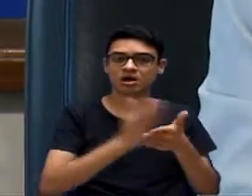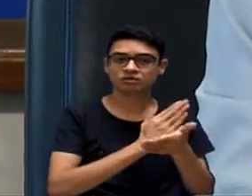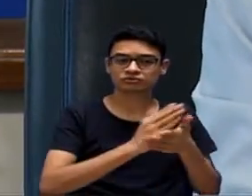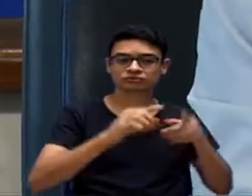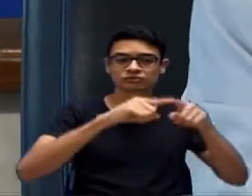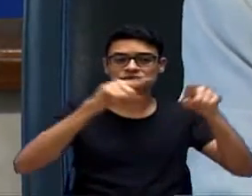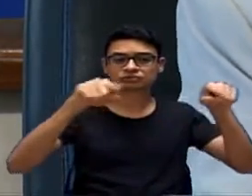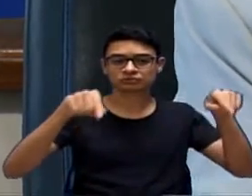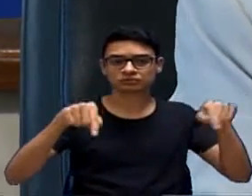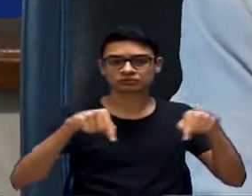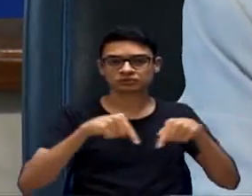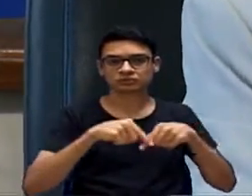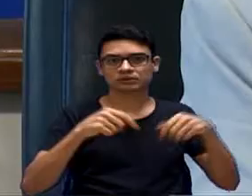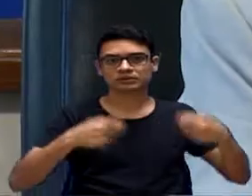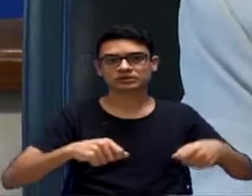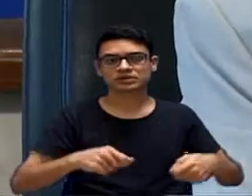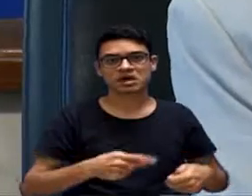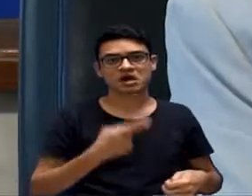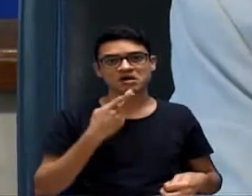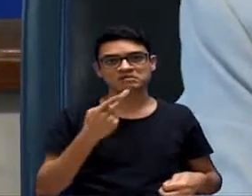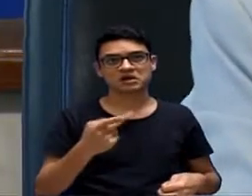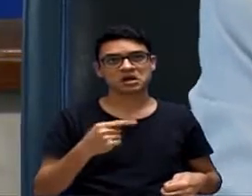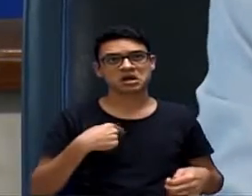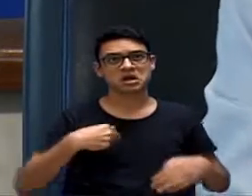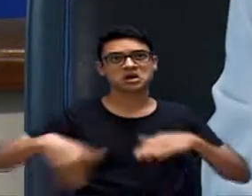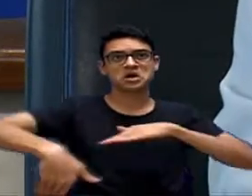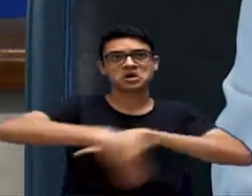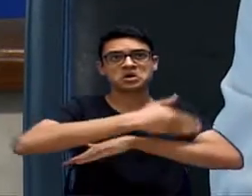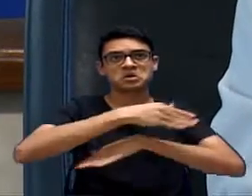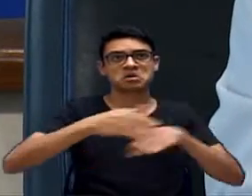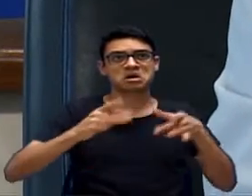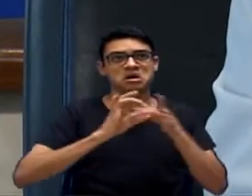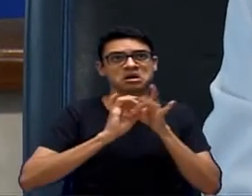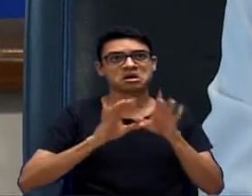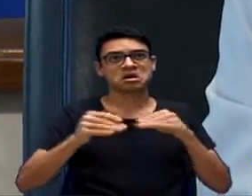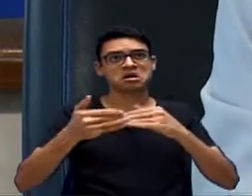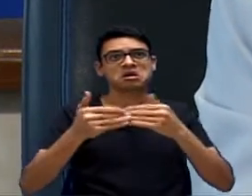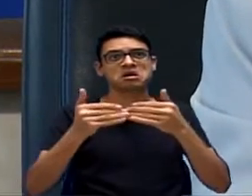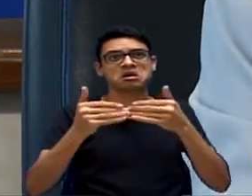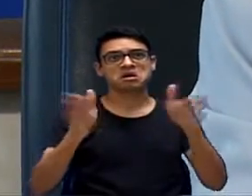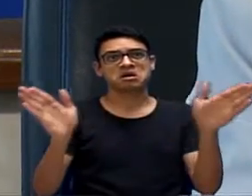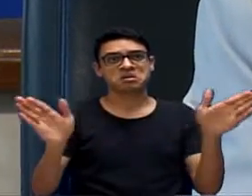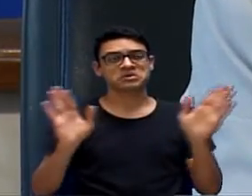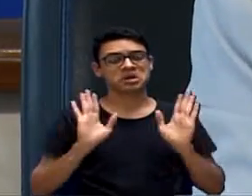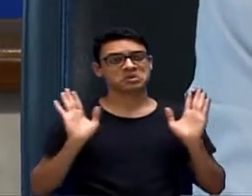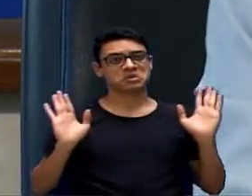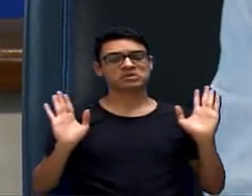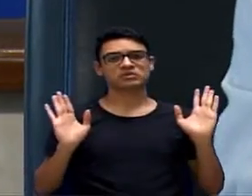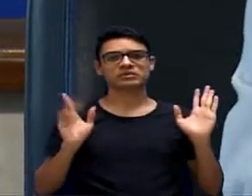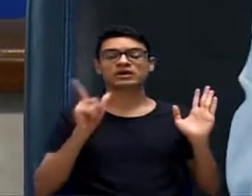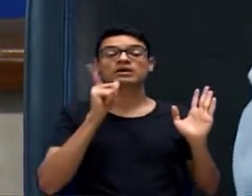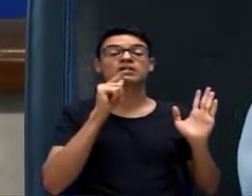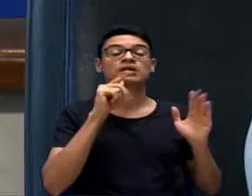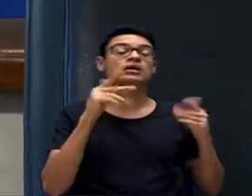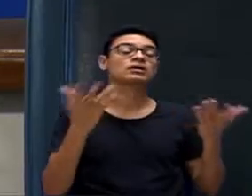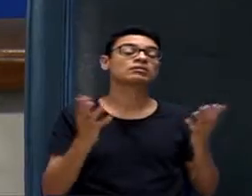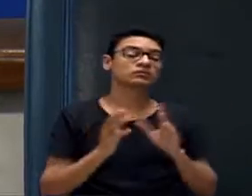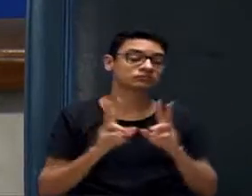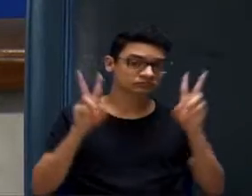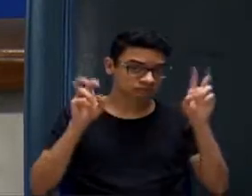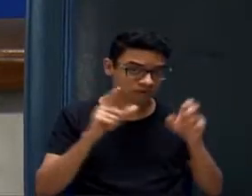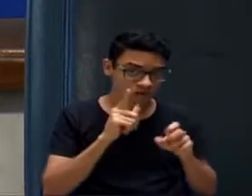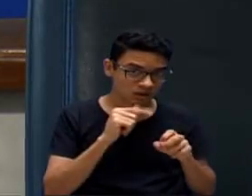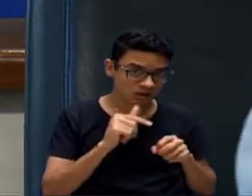se fala em mobilidade. Se eu abrir a rua, está bom, faz. E o resto? E o resto? E a água? E os